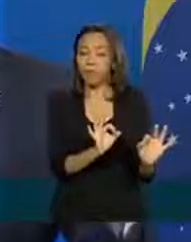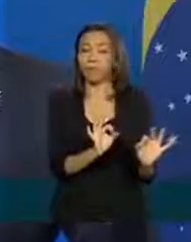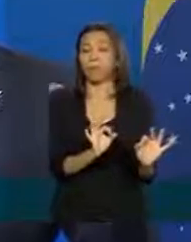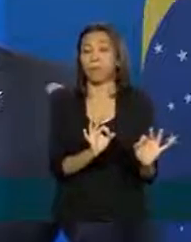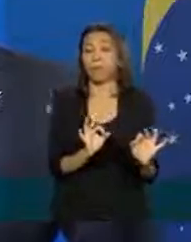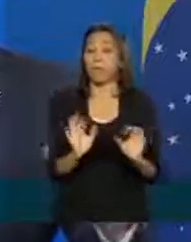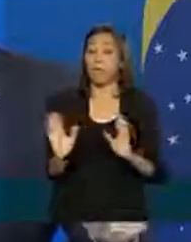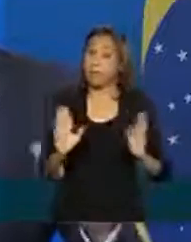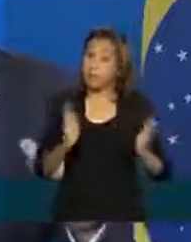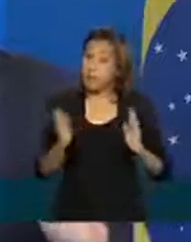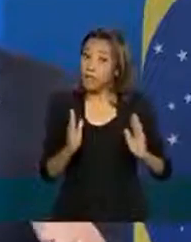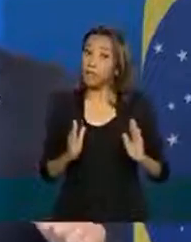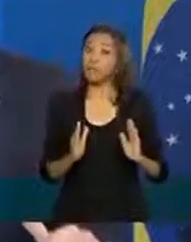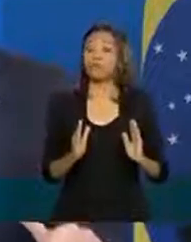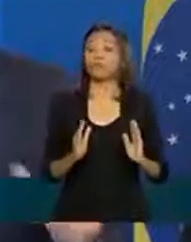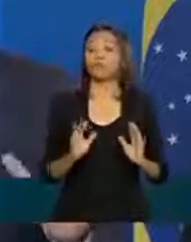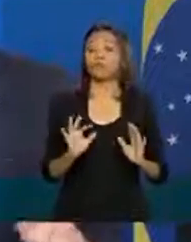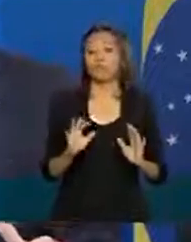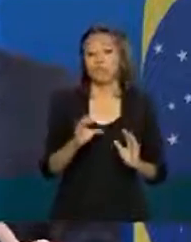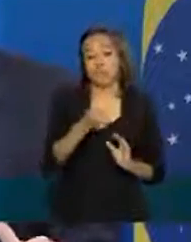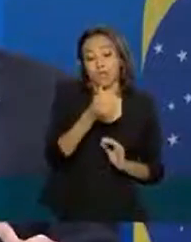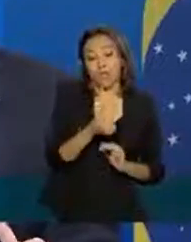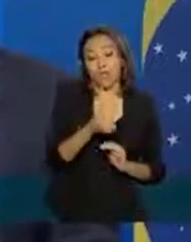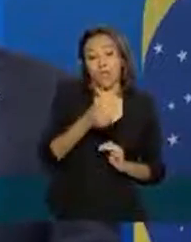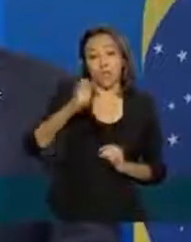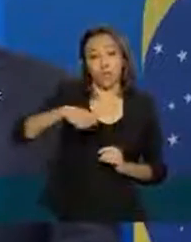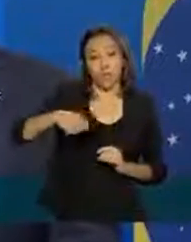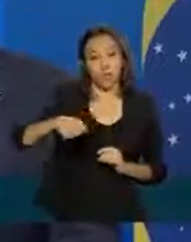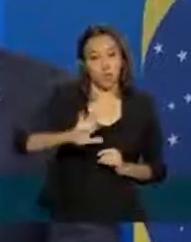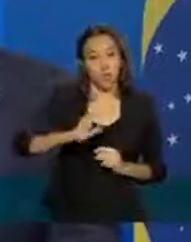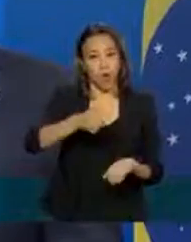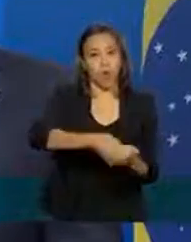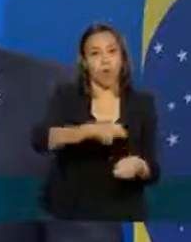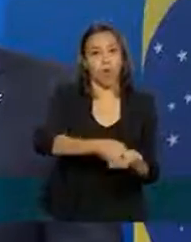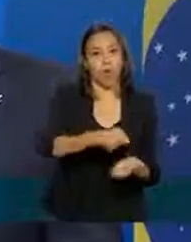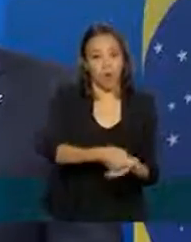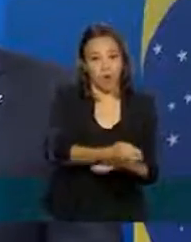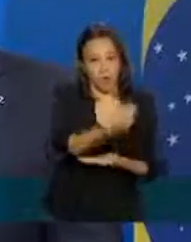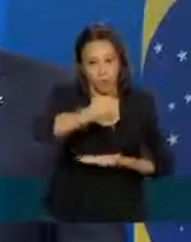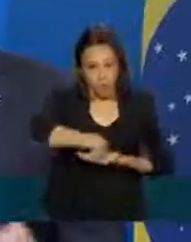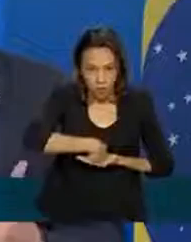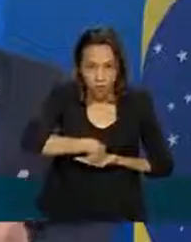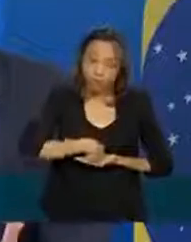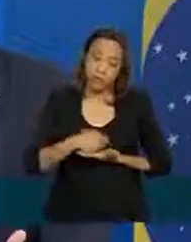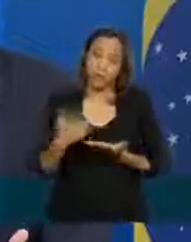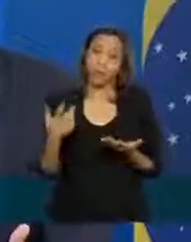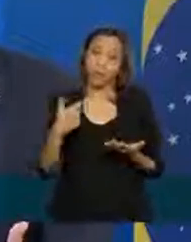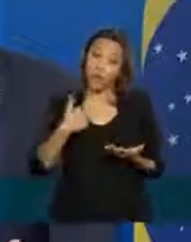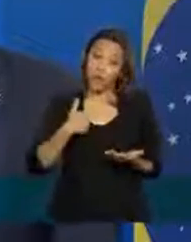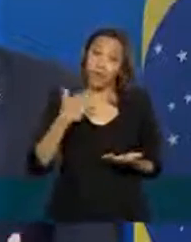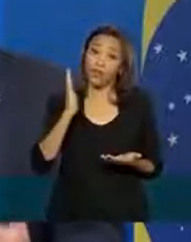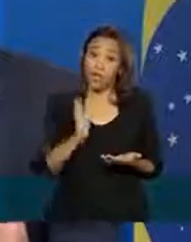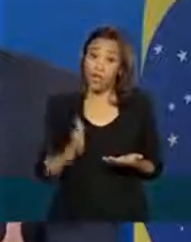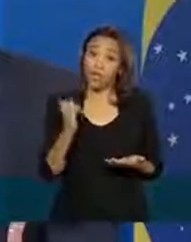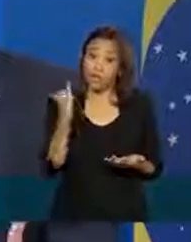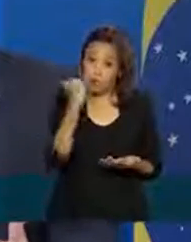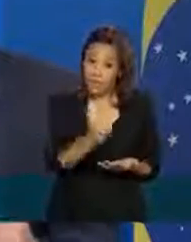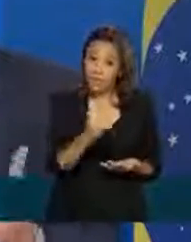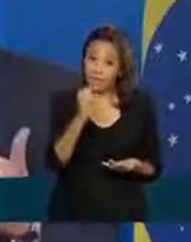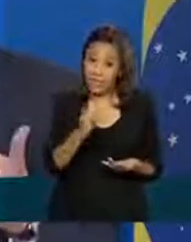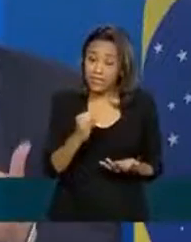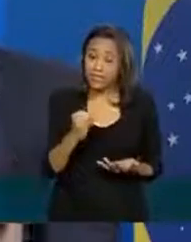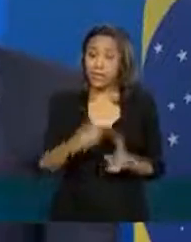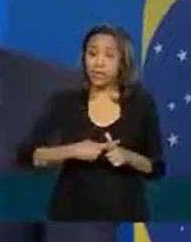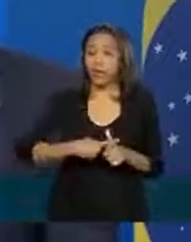que durante seis meses não se cobre. provavelmente eu já estou adiantando se a crise